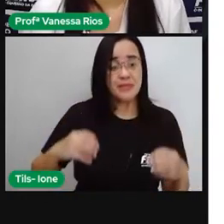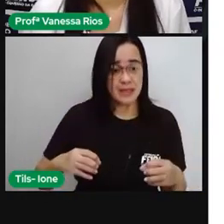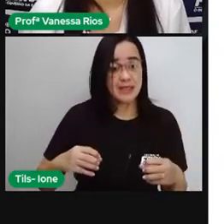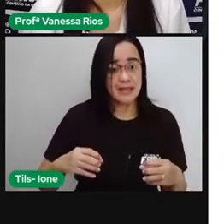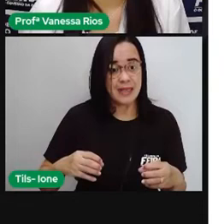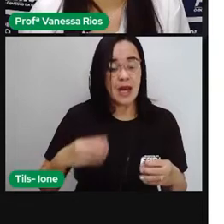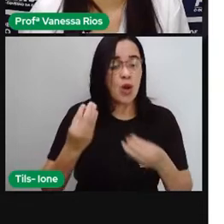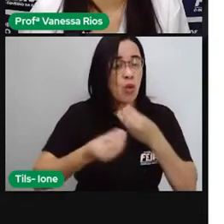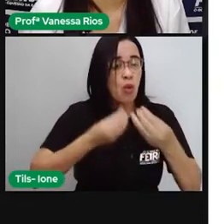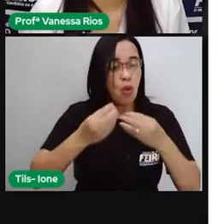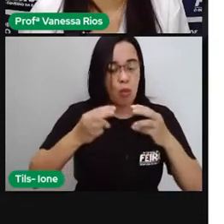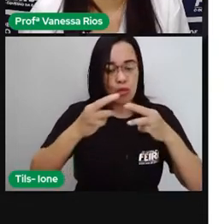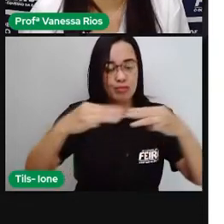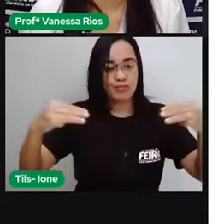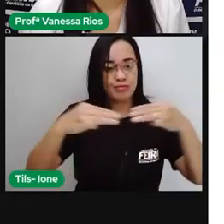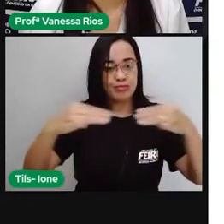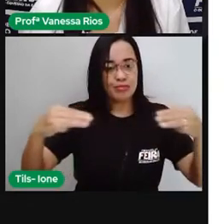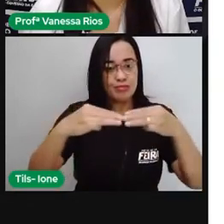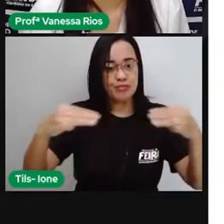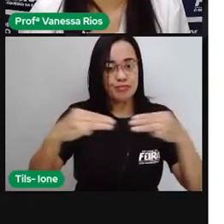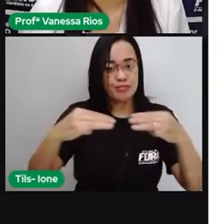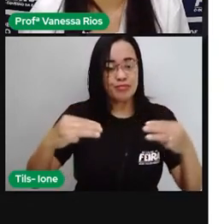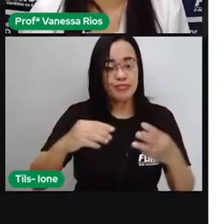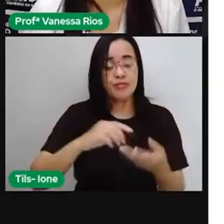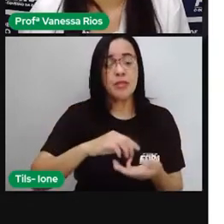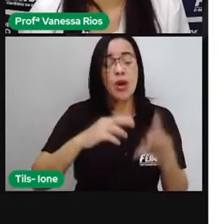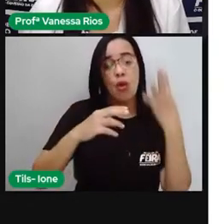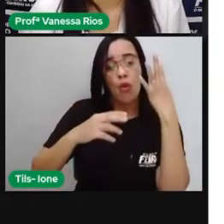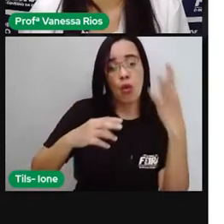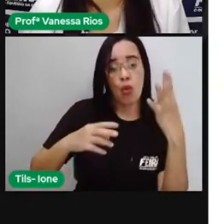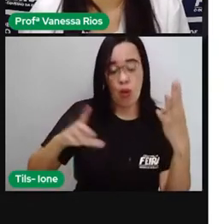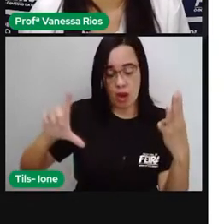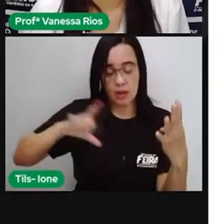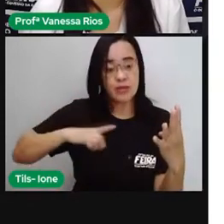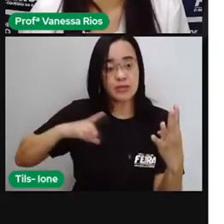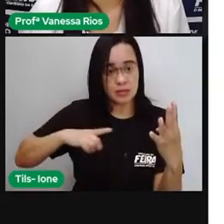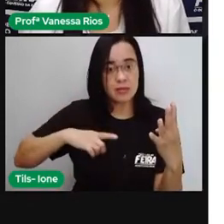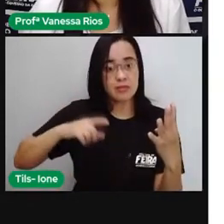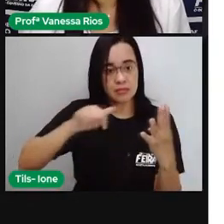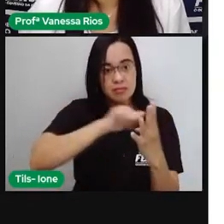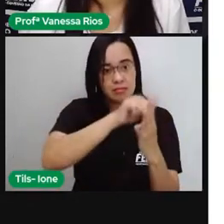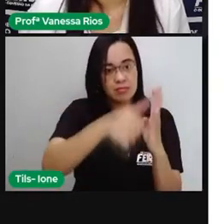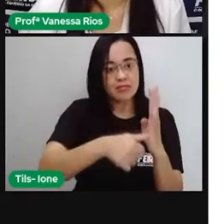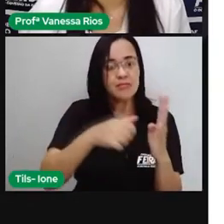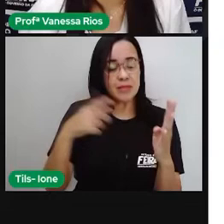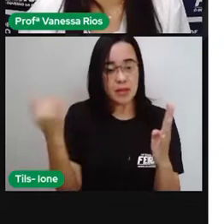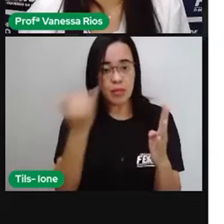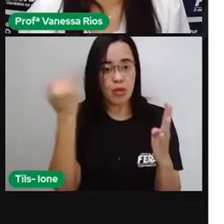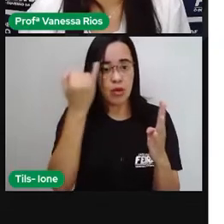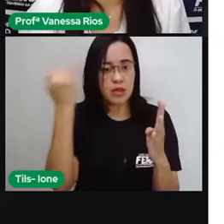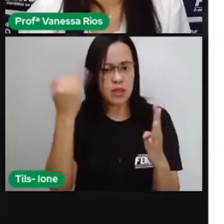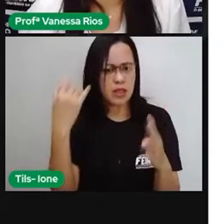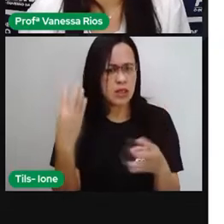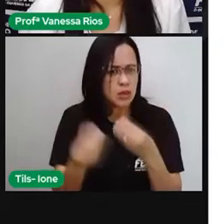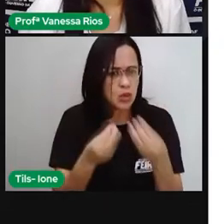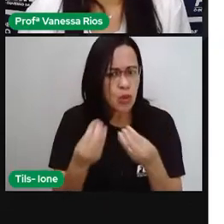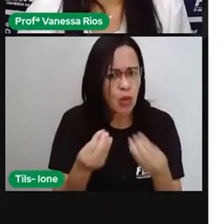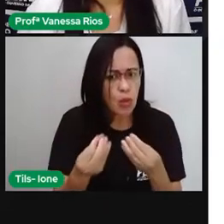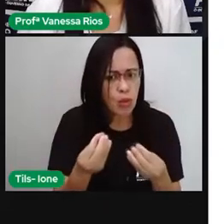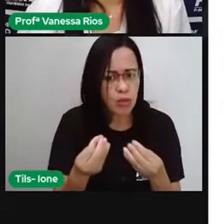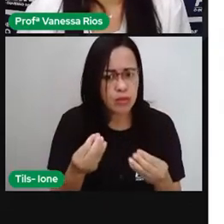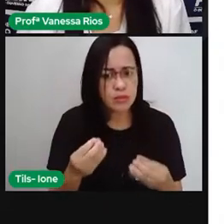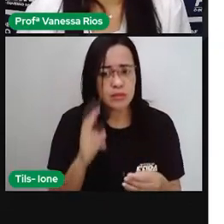formado por quatro câmaras, dois átrios e dois ventrículos. A gente pode observar essas câmaras aqui, ó,